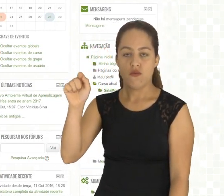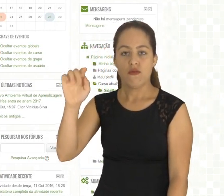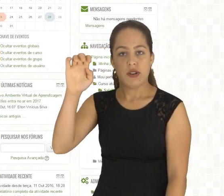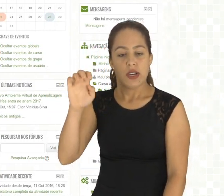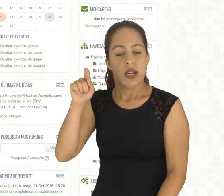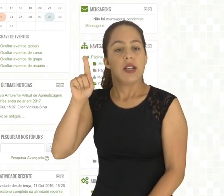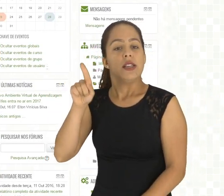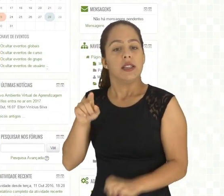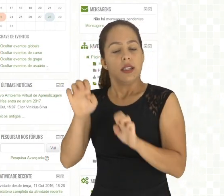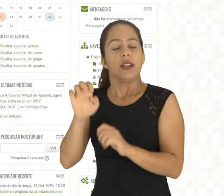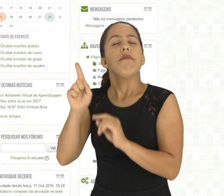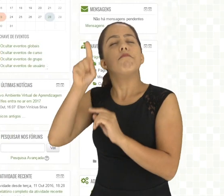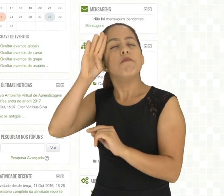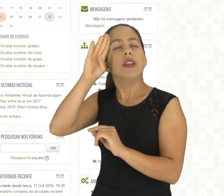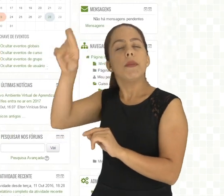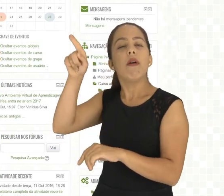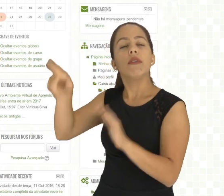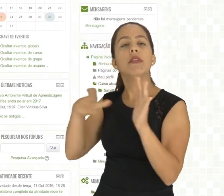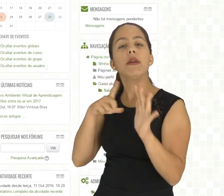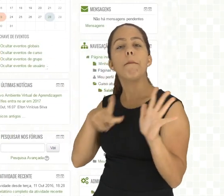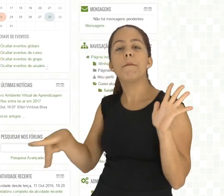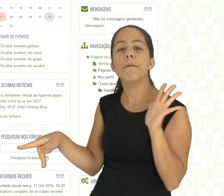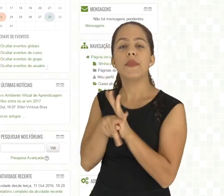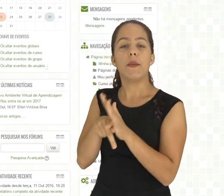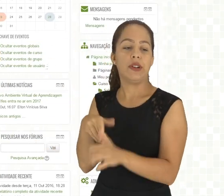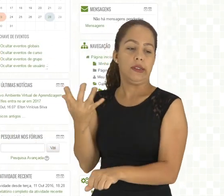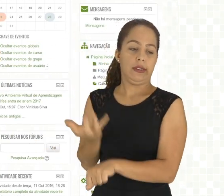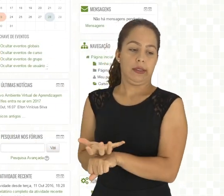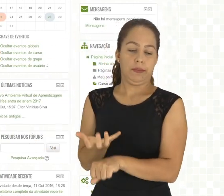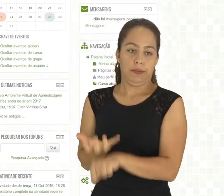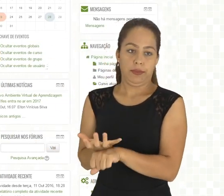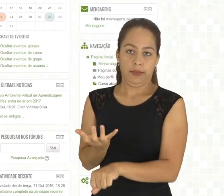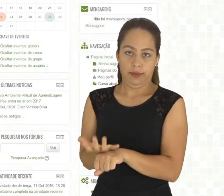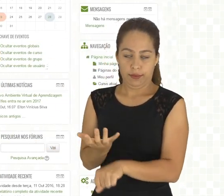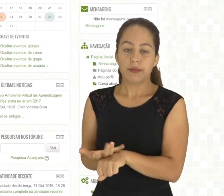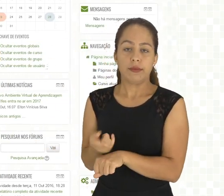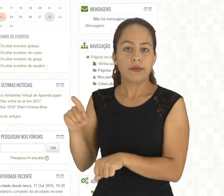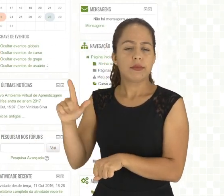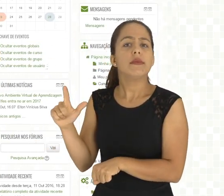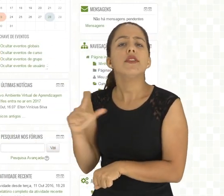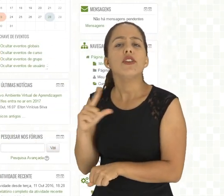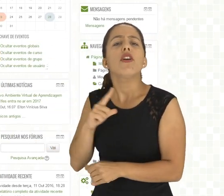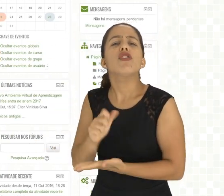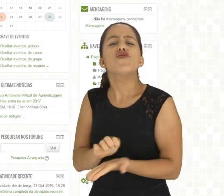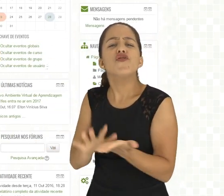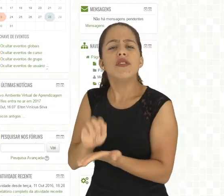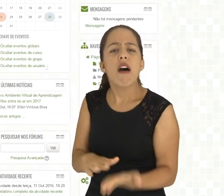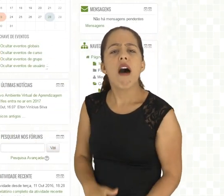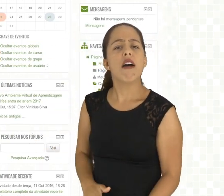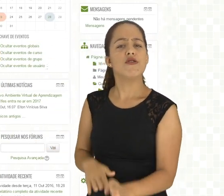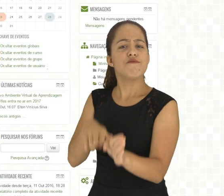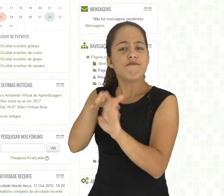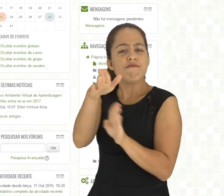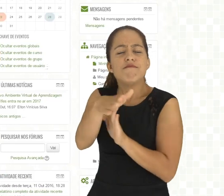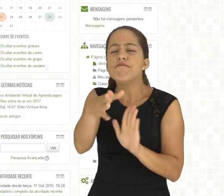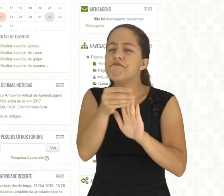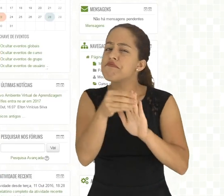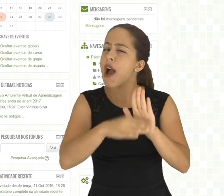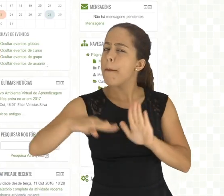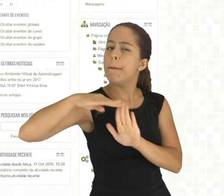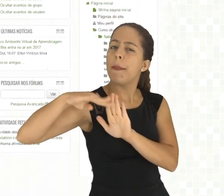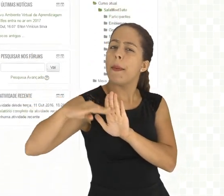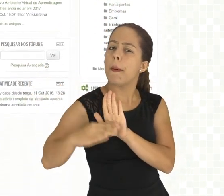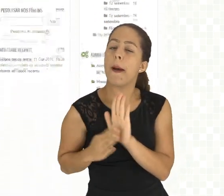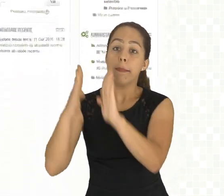o conteúdo da disciplina, o conteúdo que o professor elaborou para você, todas as atividades, orientações. Então